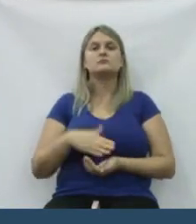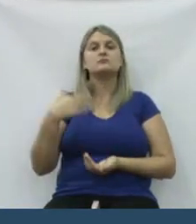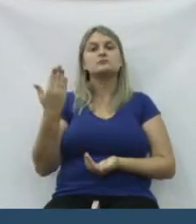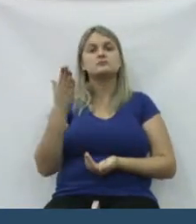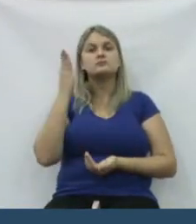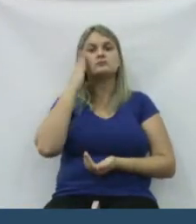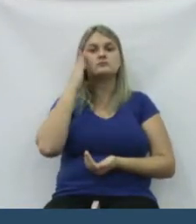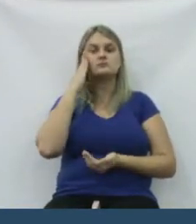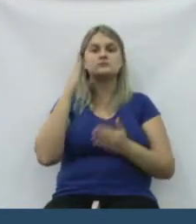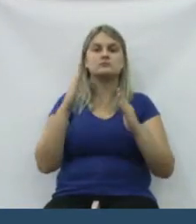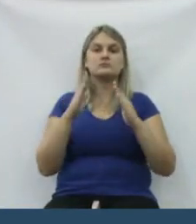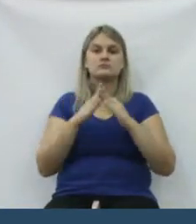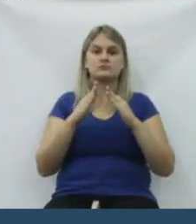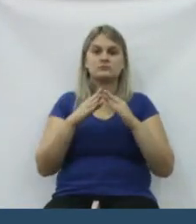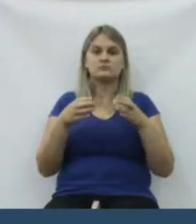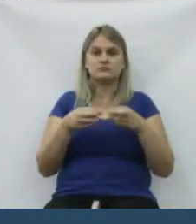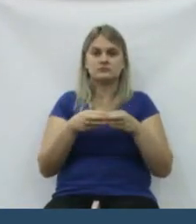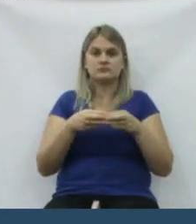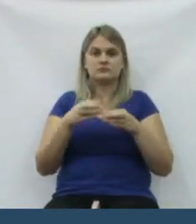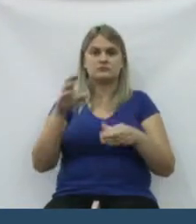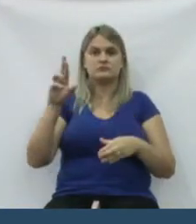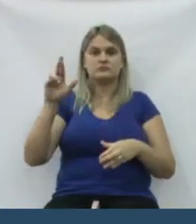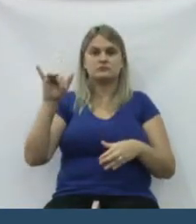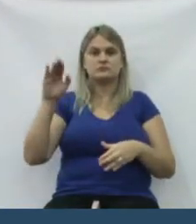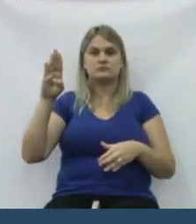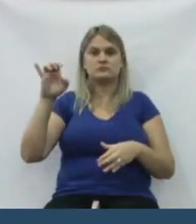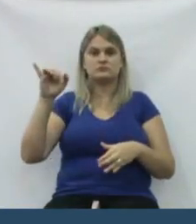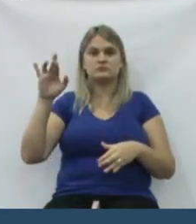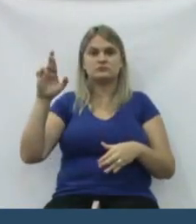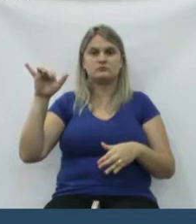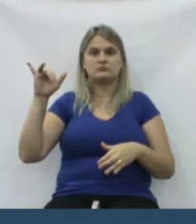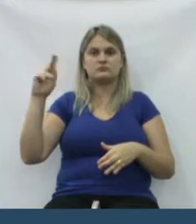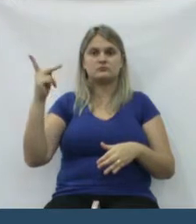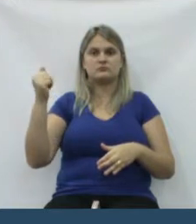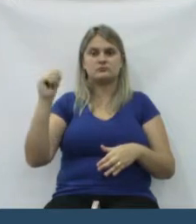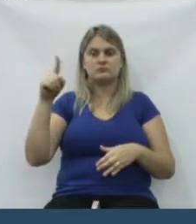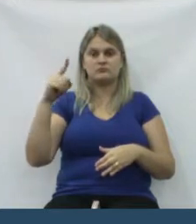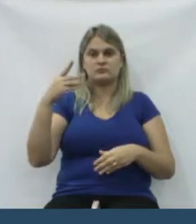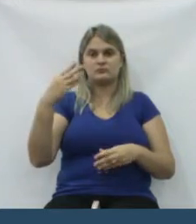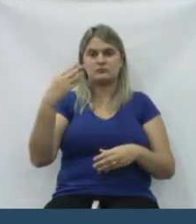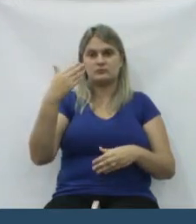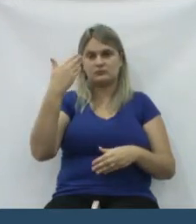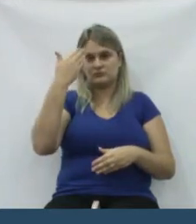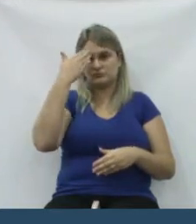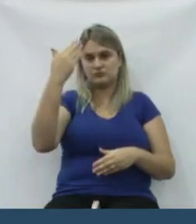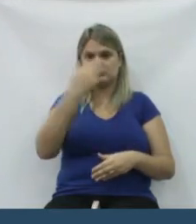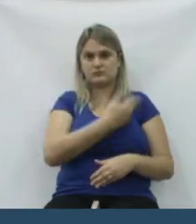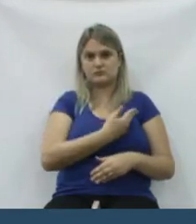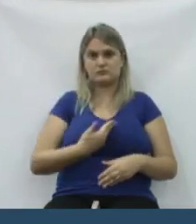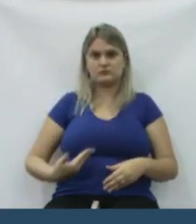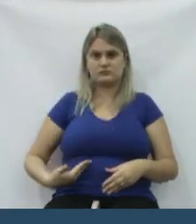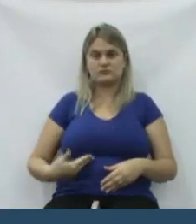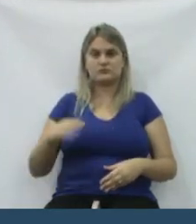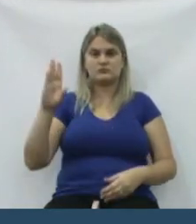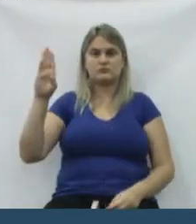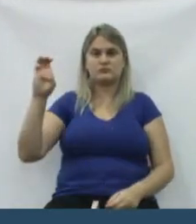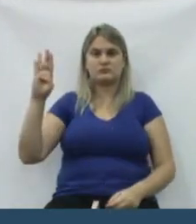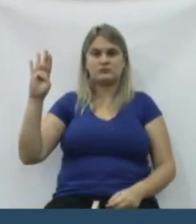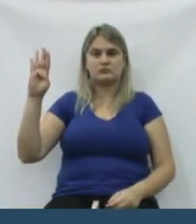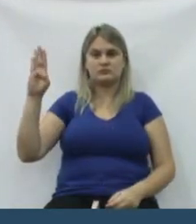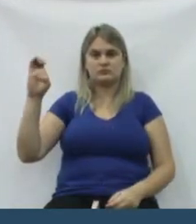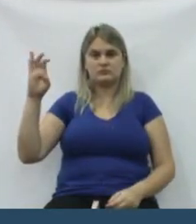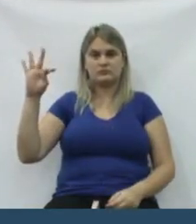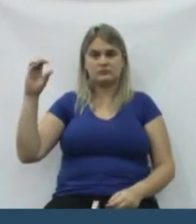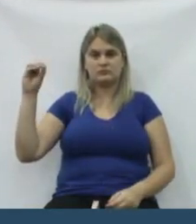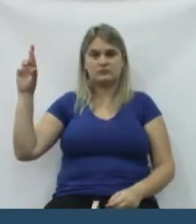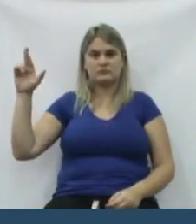E sabemos que esse conjunto ribeirinha aí que foi feito, graças ao governador Beto Rich, que é verba do